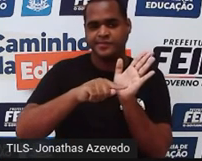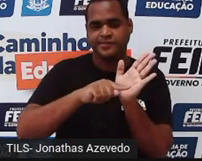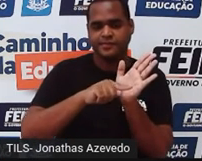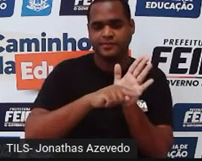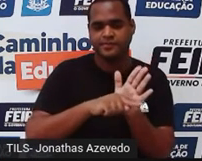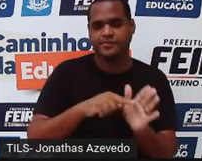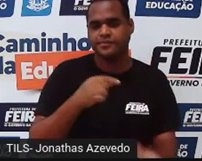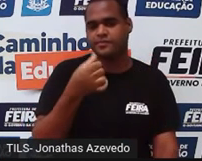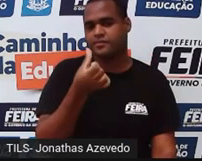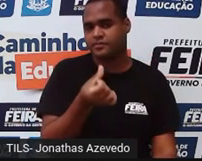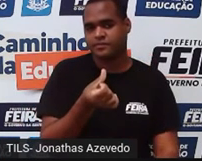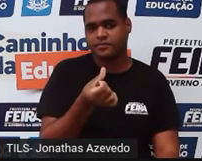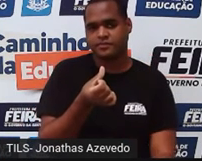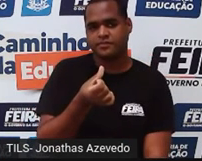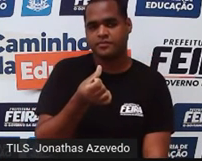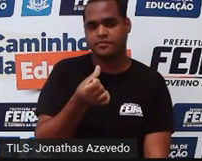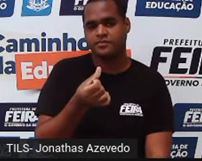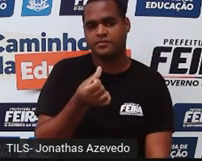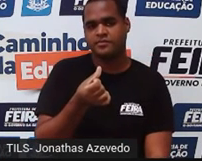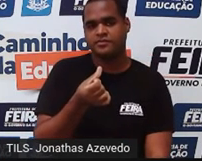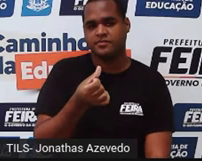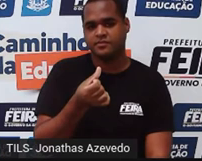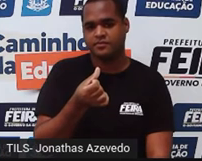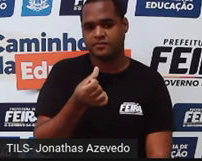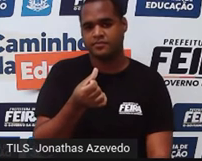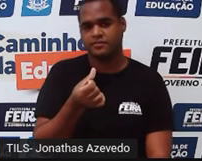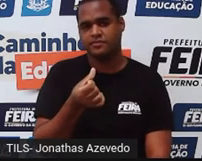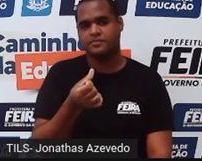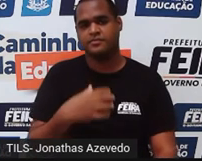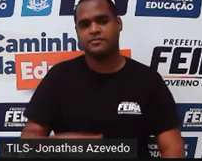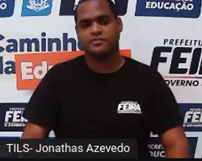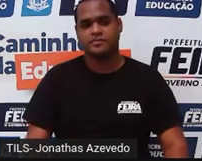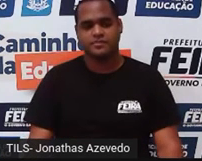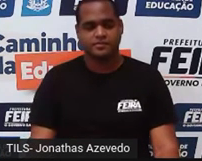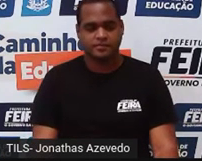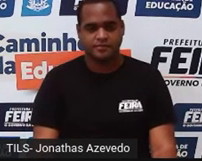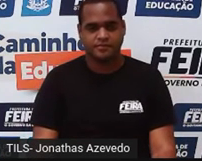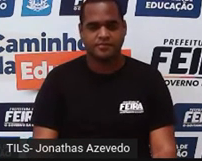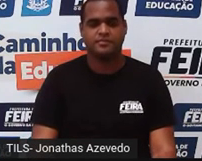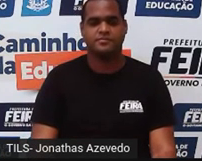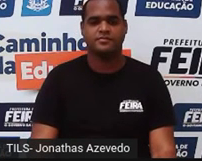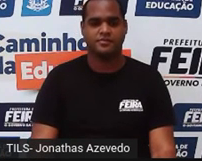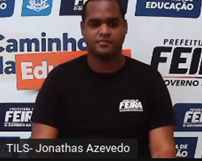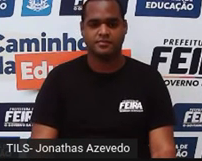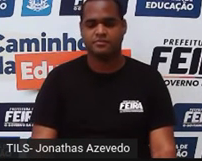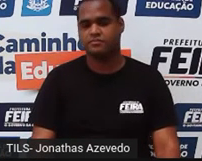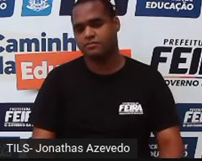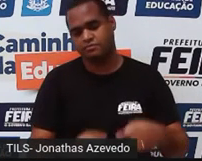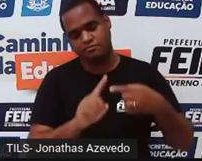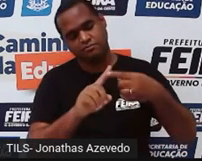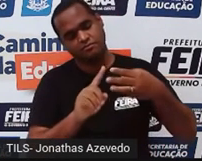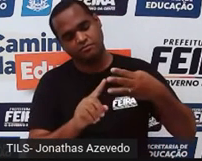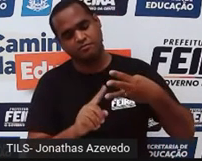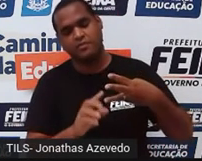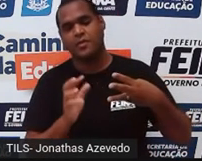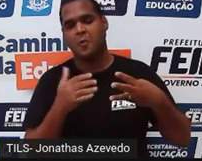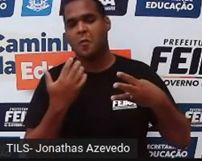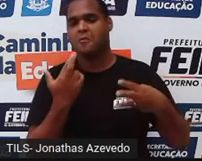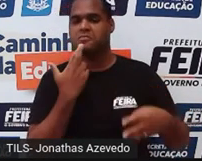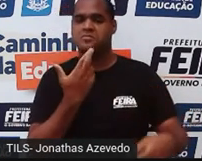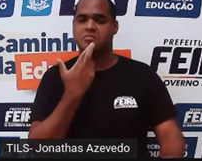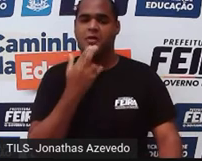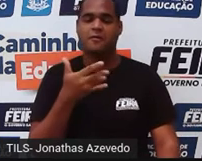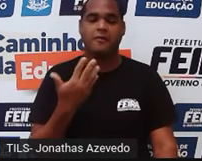Ou é menos 6 ou 6 negativo na terceira opção? Qual é o resultado dessa